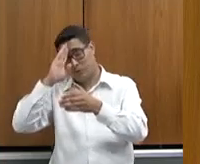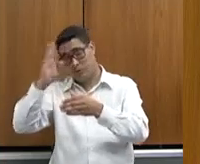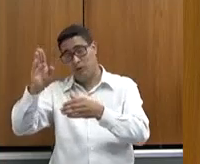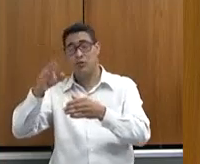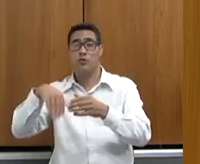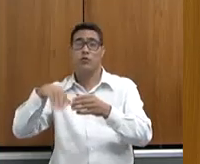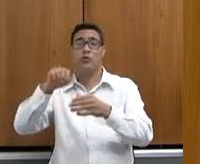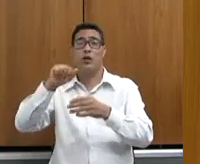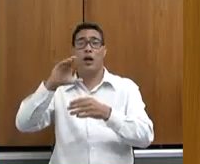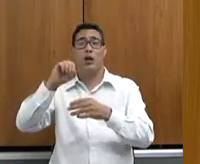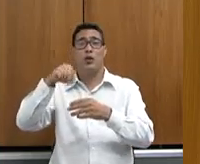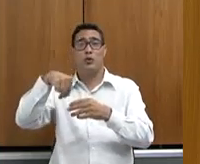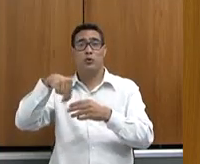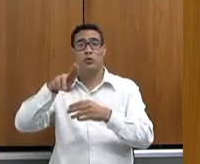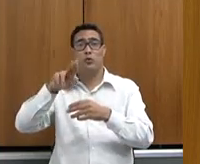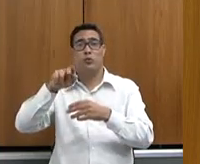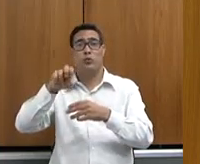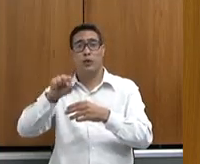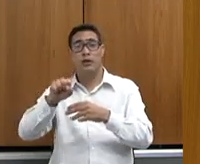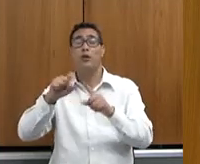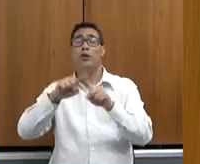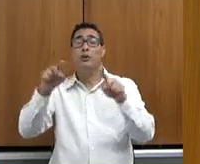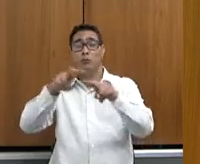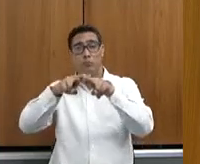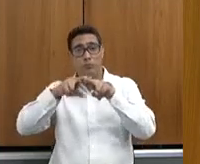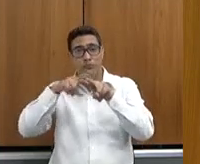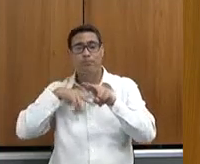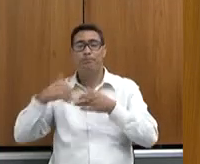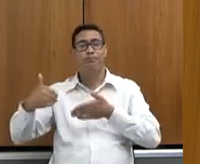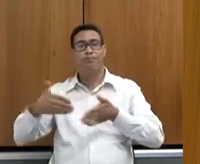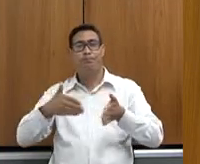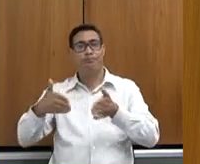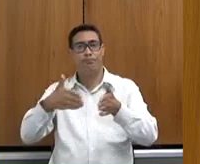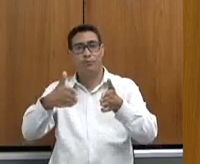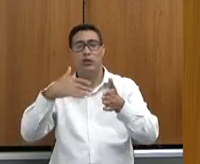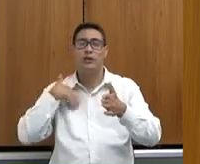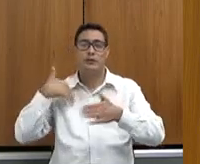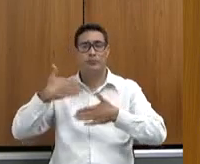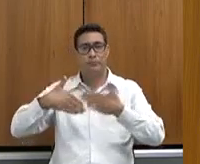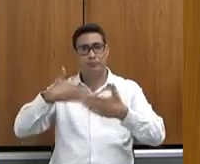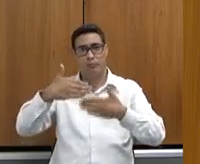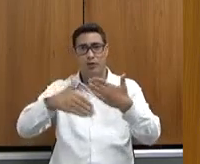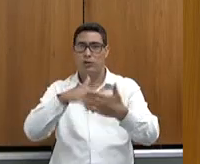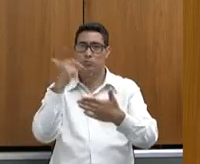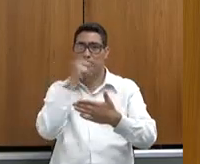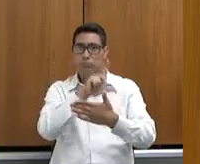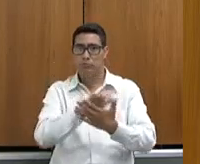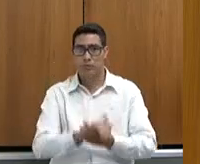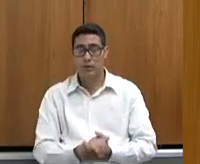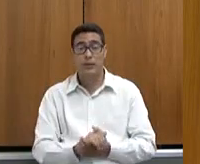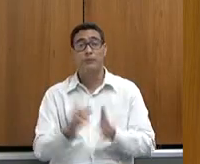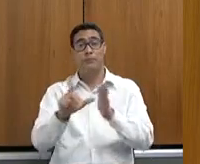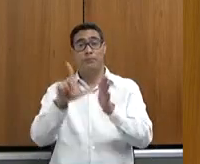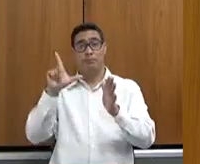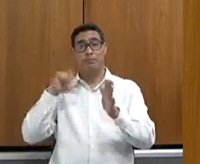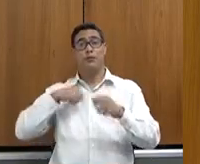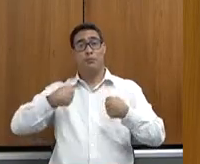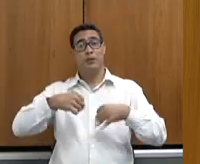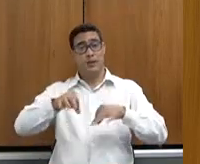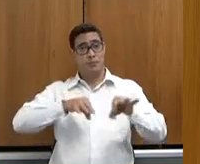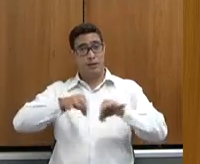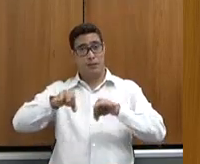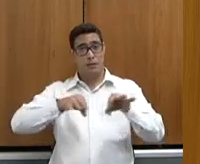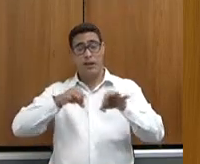tudo. Então, esse caminho que nós estamos trilhando para a gente ter sucesso, porque nós temos que primeiro preparar para não ter o conflito, porque